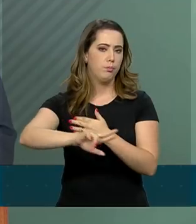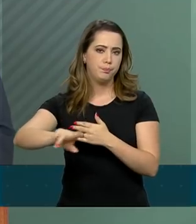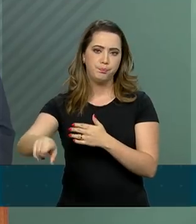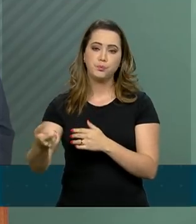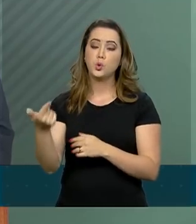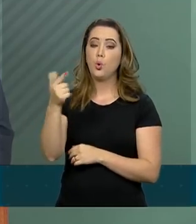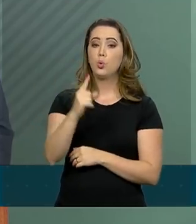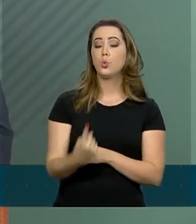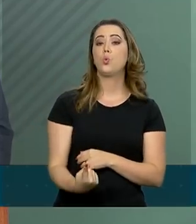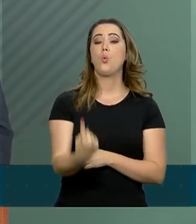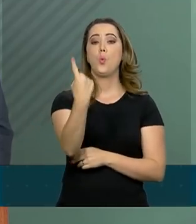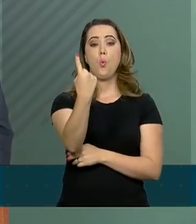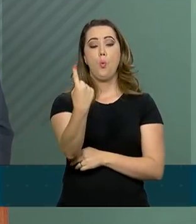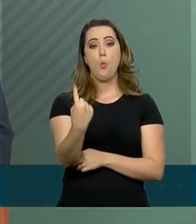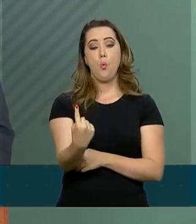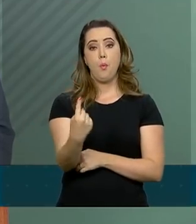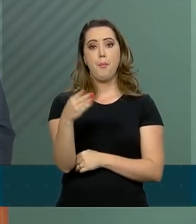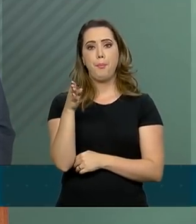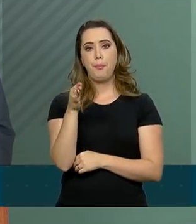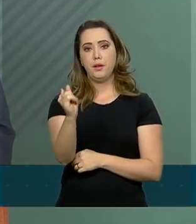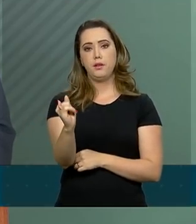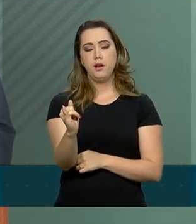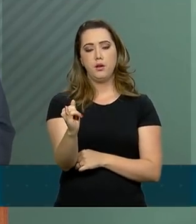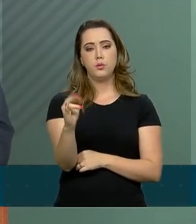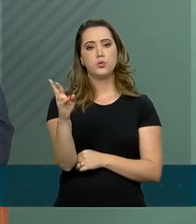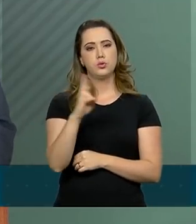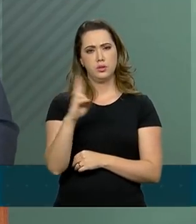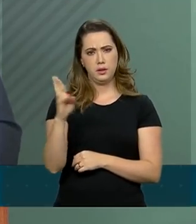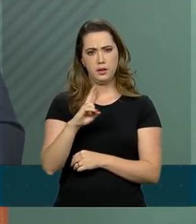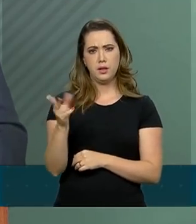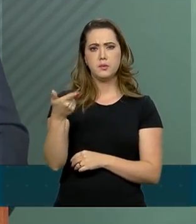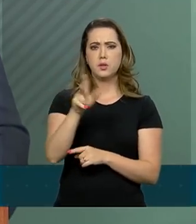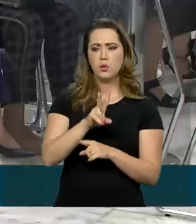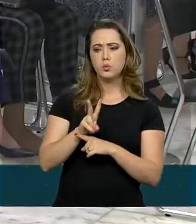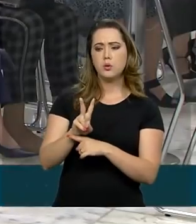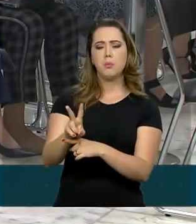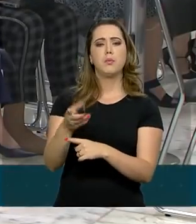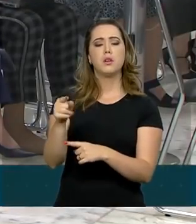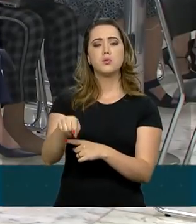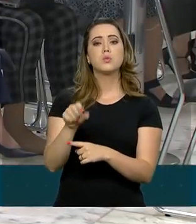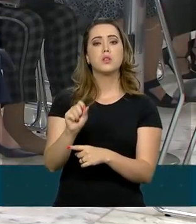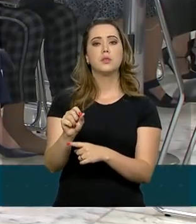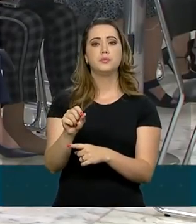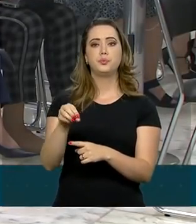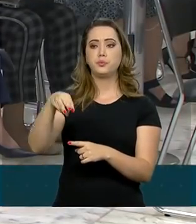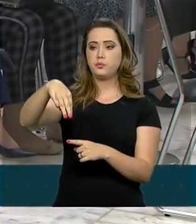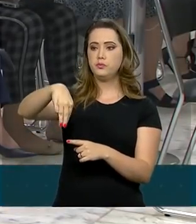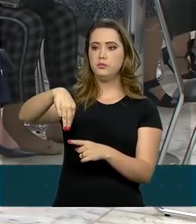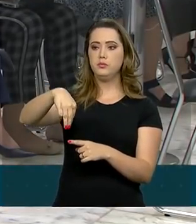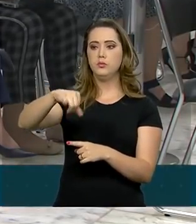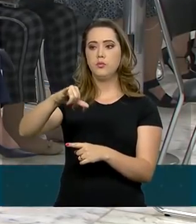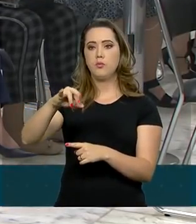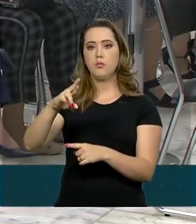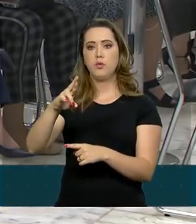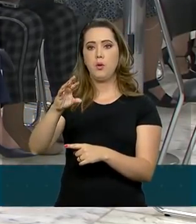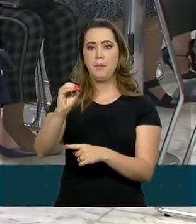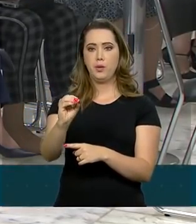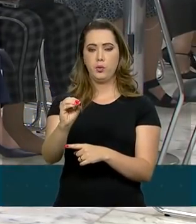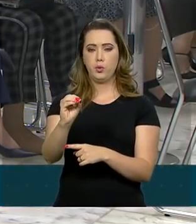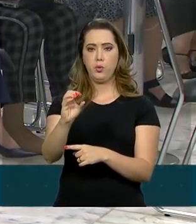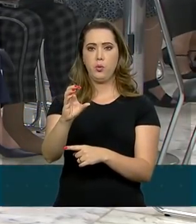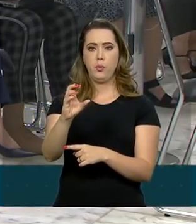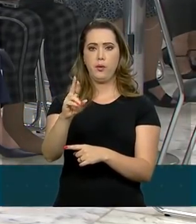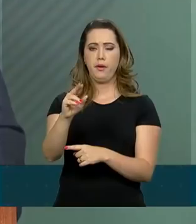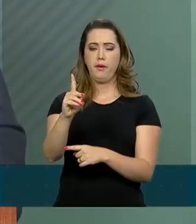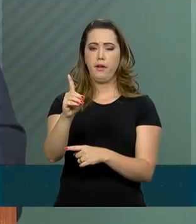Programa Nacional de Microcrédito Produtivo Orientado. O fundo, este que eu